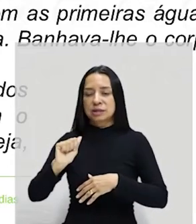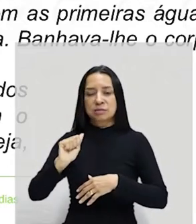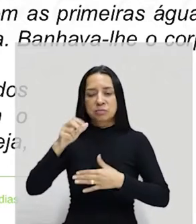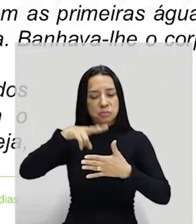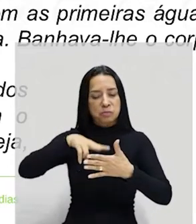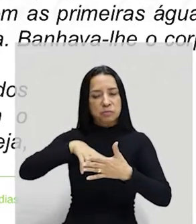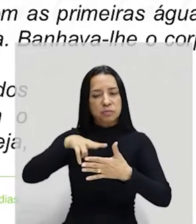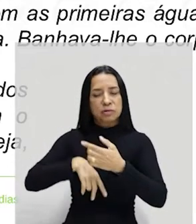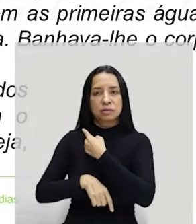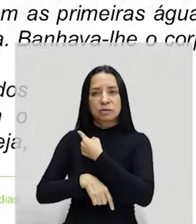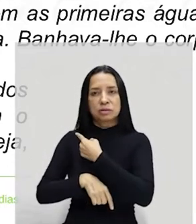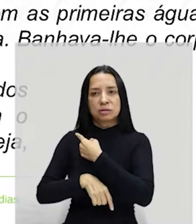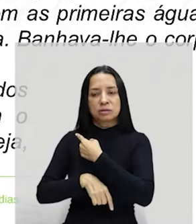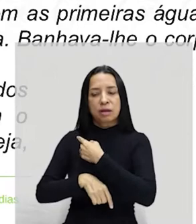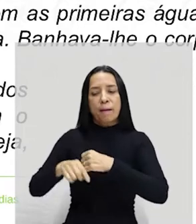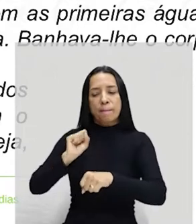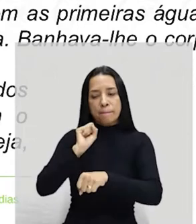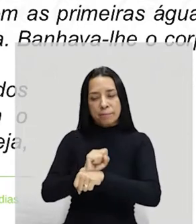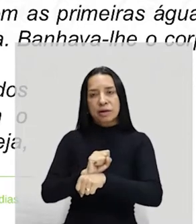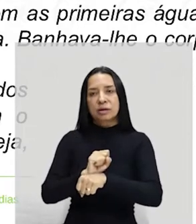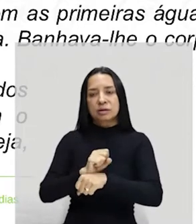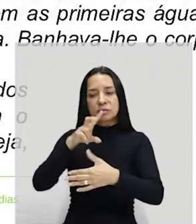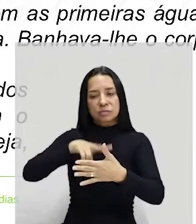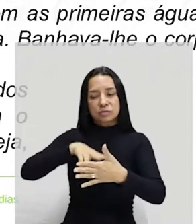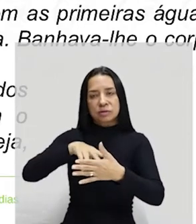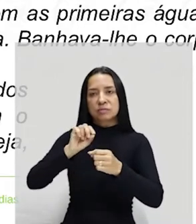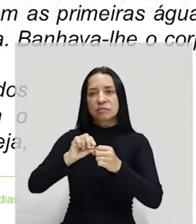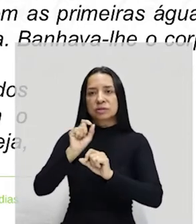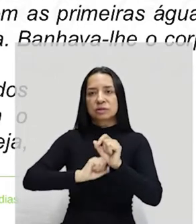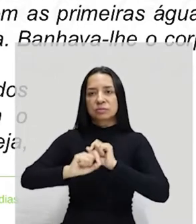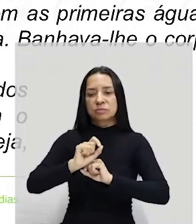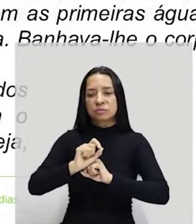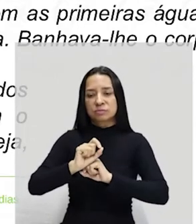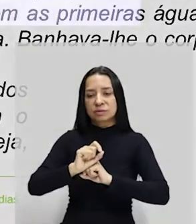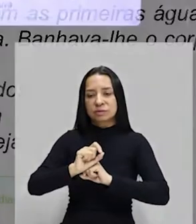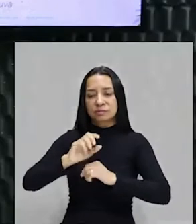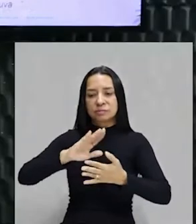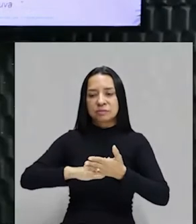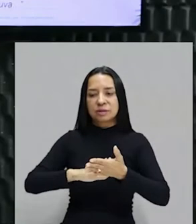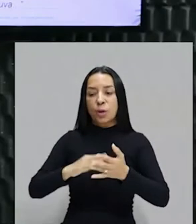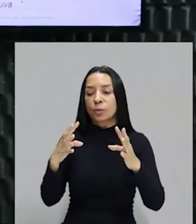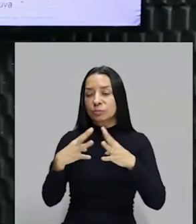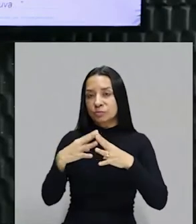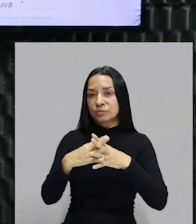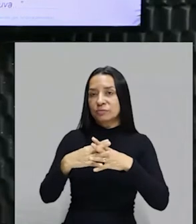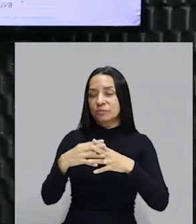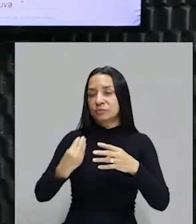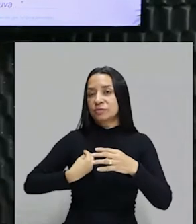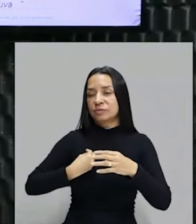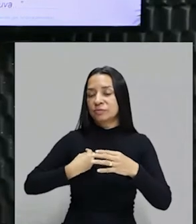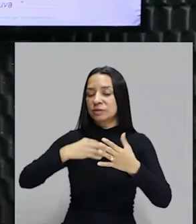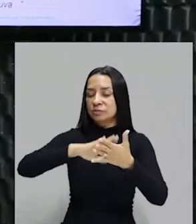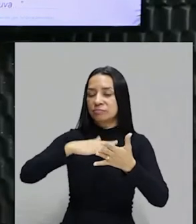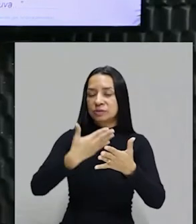isso aqui tudo, não. Vou ler isso aqui sozinho. Dá uma pausa bem aí, senão eu vou fazer estrago da vida da minha intérprete. Irassema, de José de